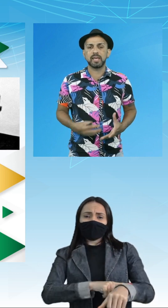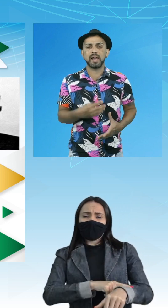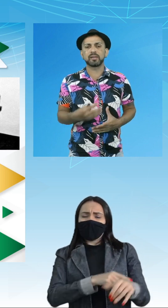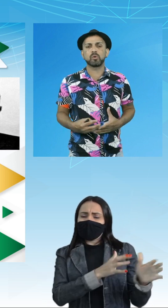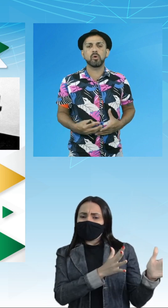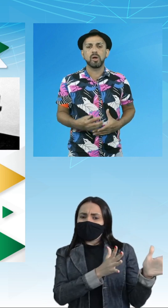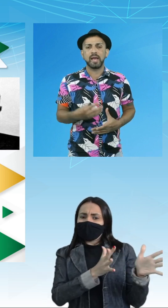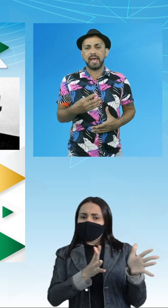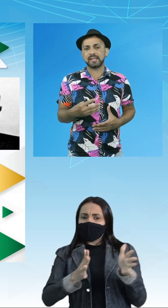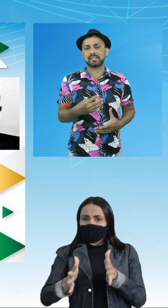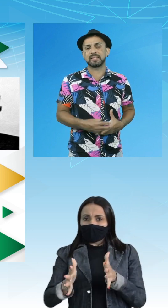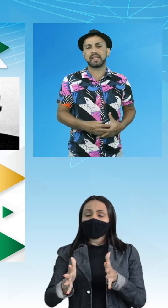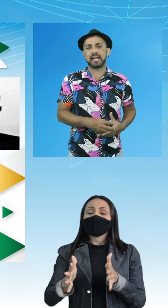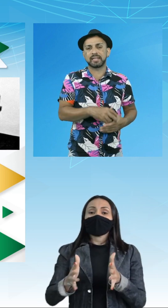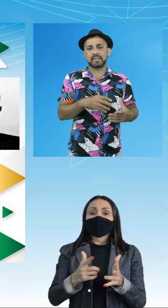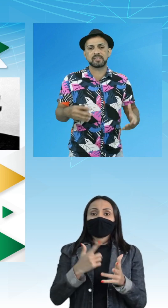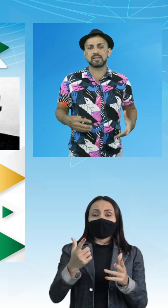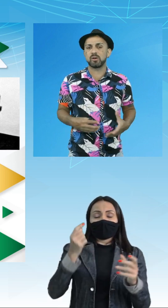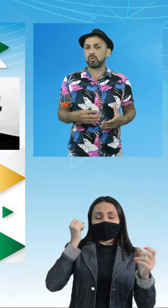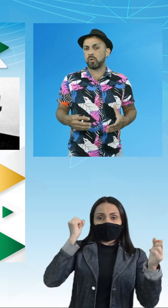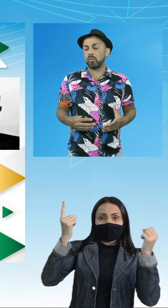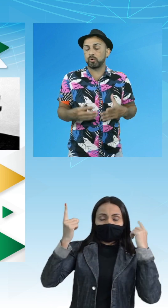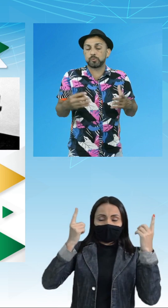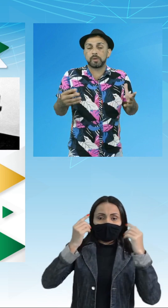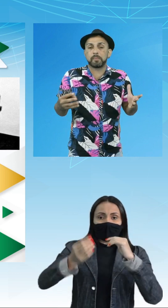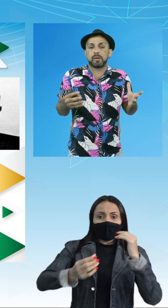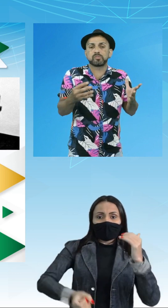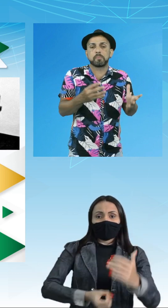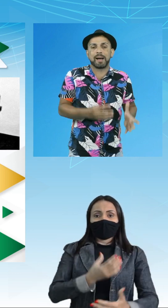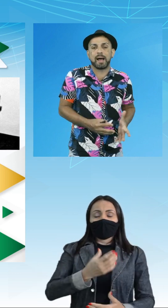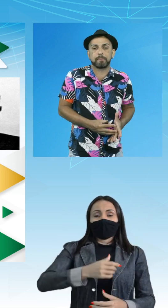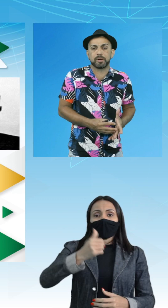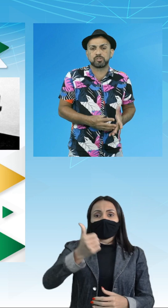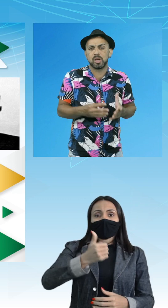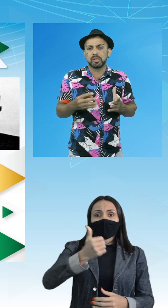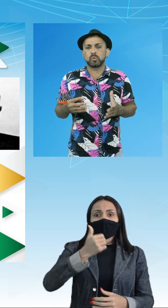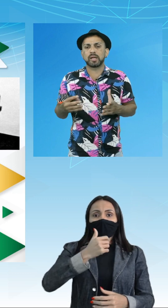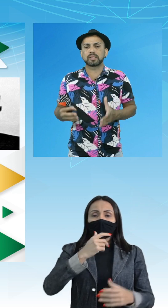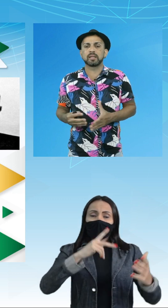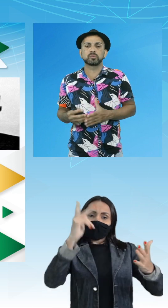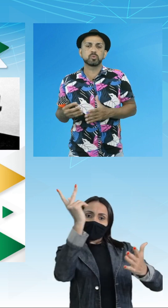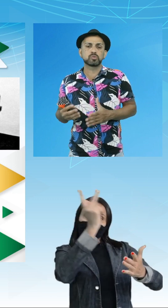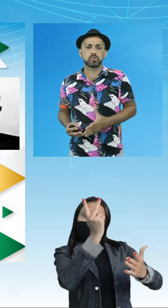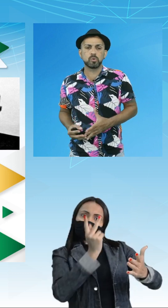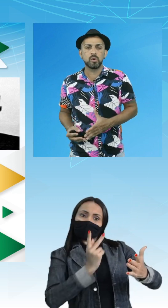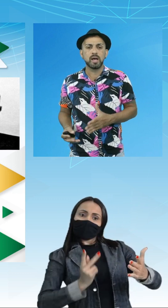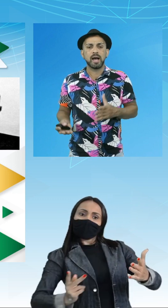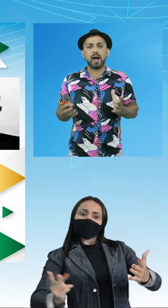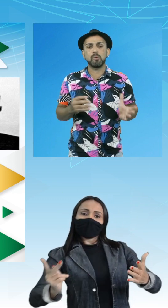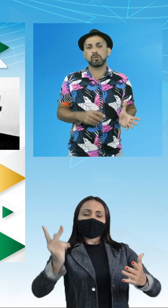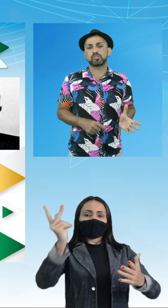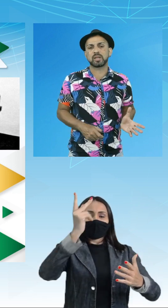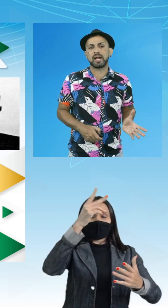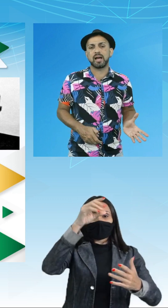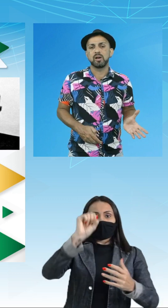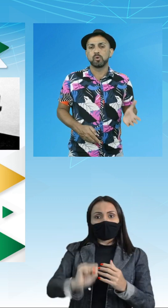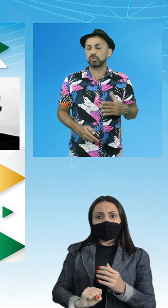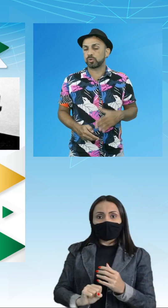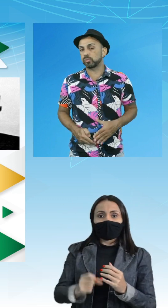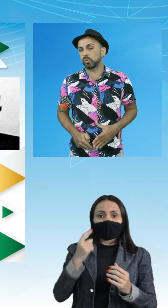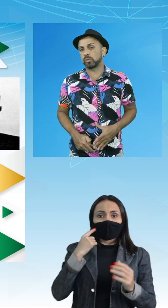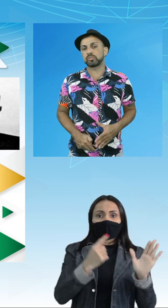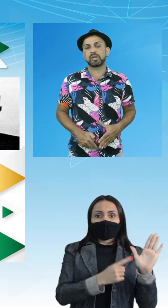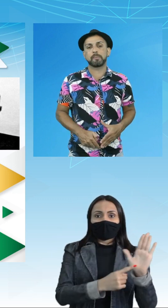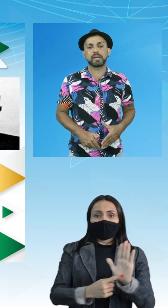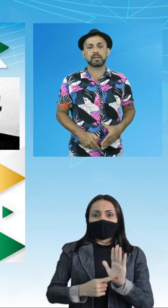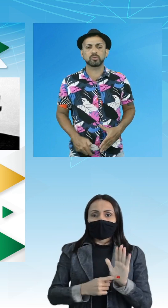E a rigor, essa ideia ela nasceu com os primeiros mapas do Atlântico Sul ao mostrar os